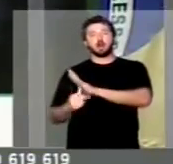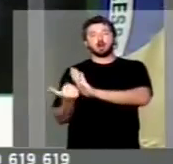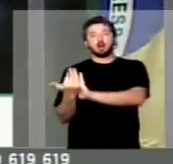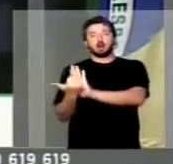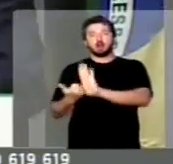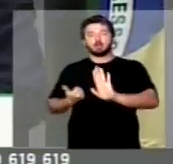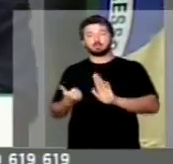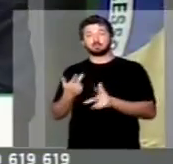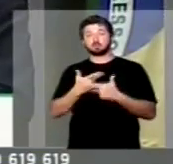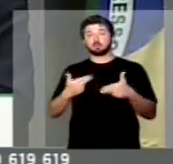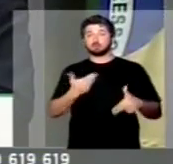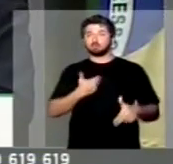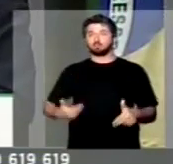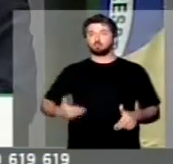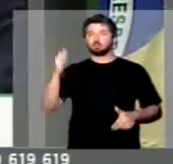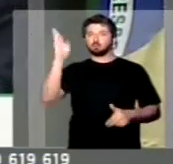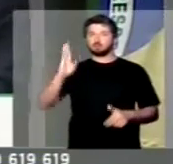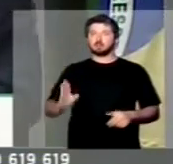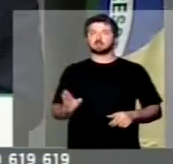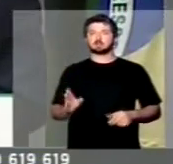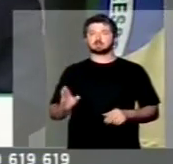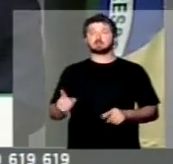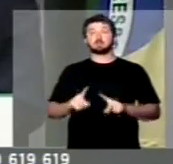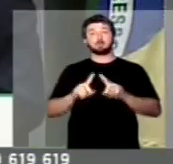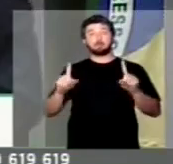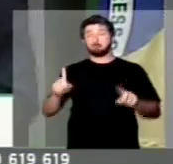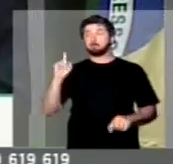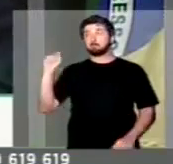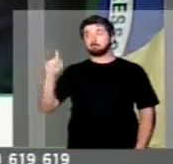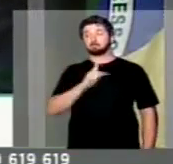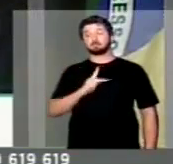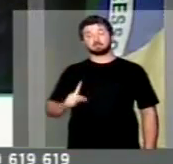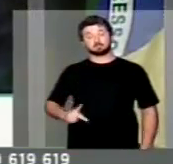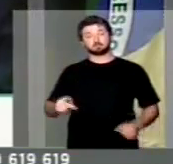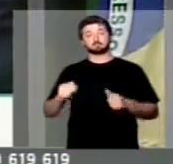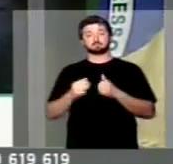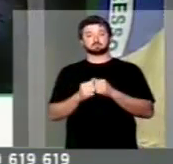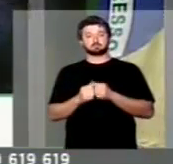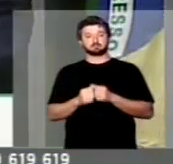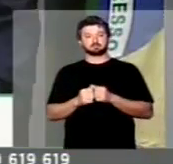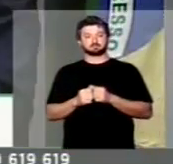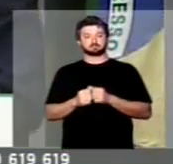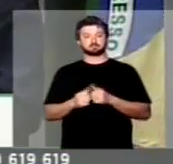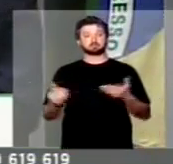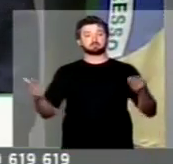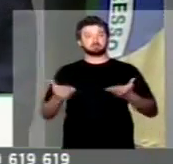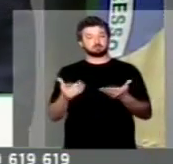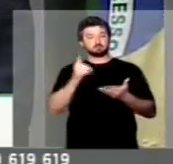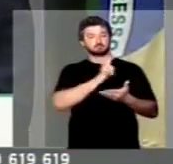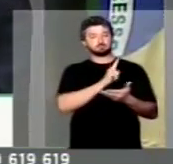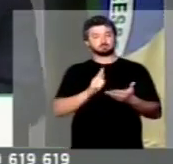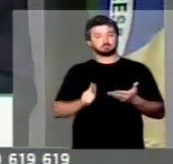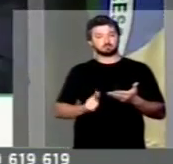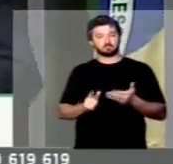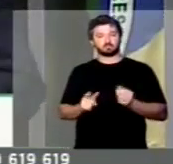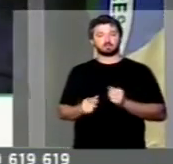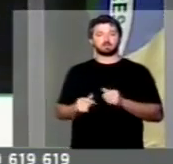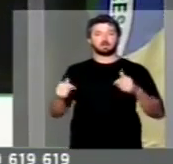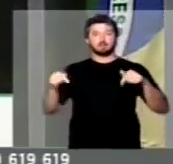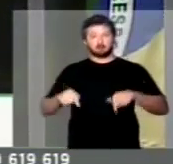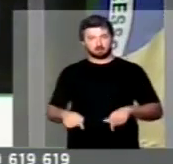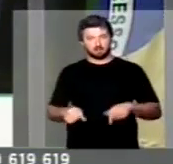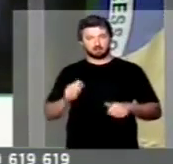o patrimônio público brasileiro. Agora, senhor presidente, em nome do atual governo, aqui,